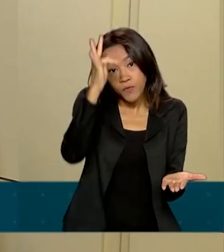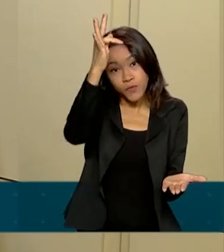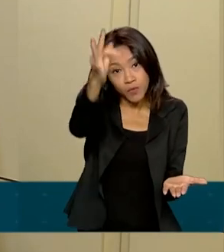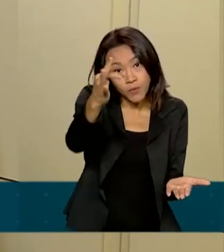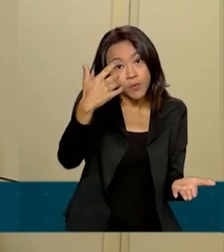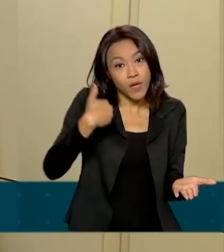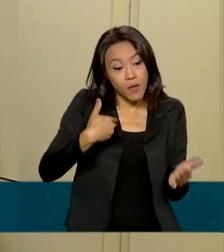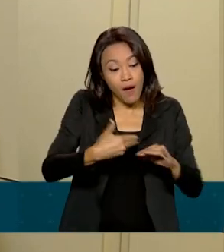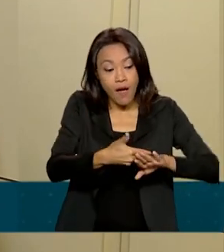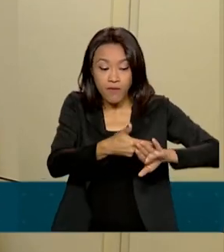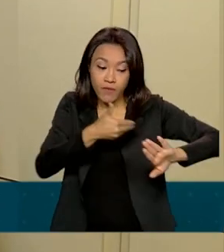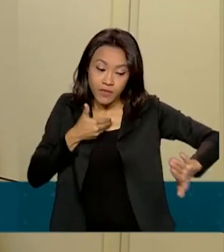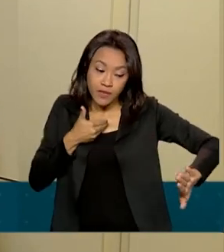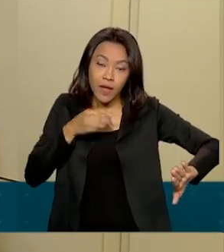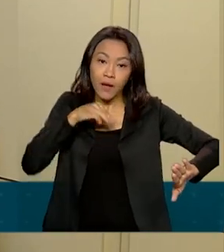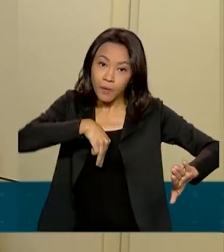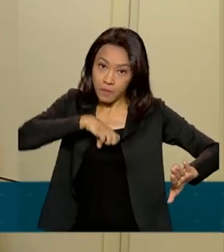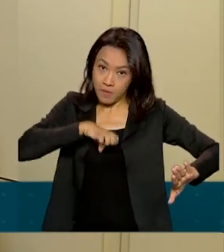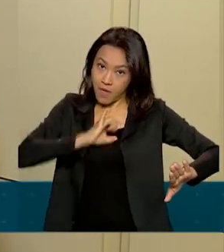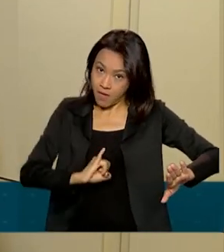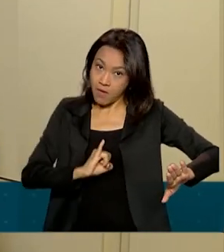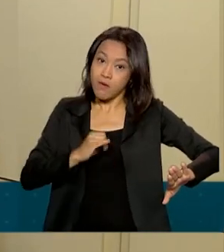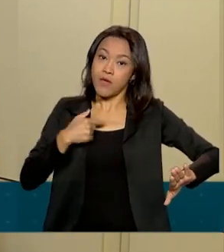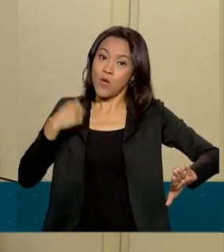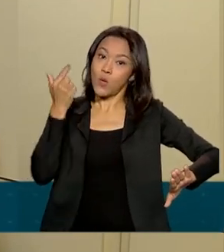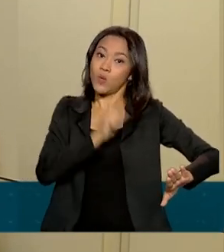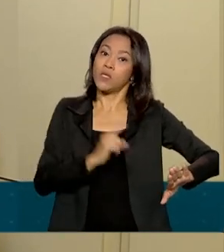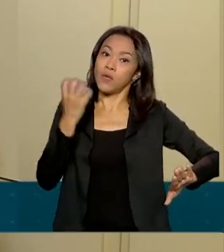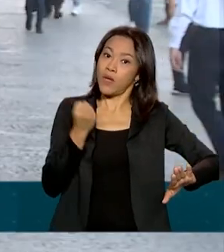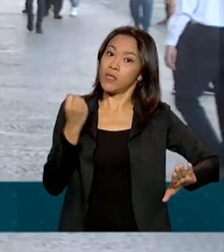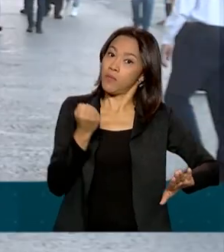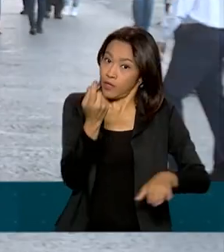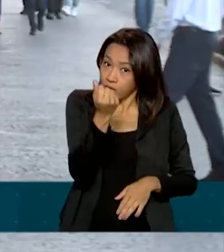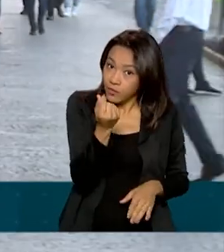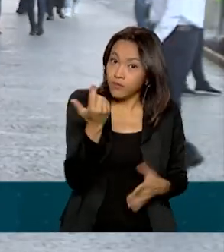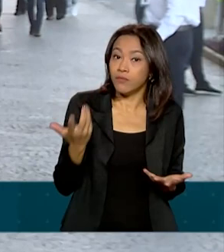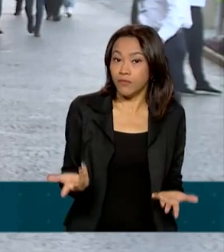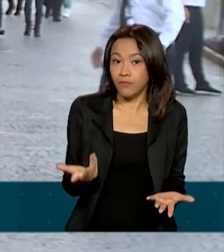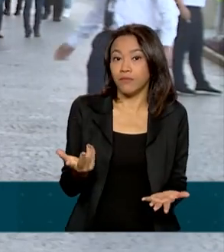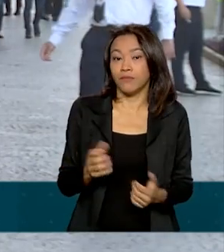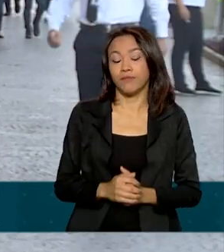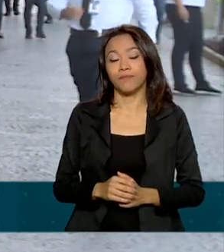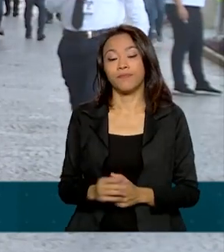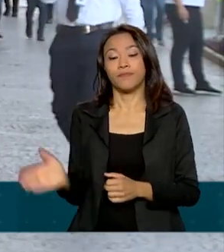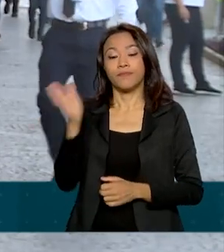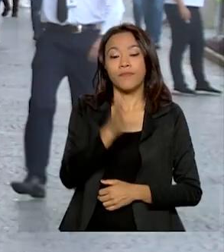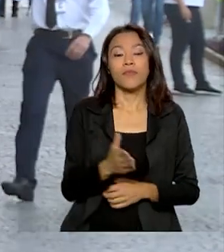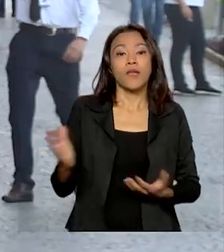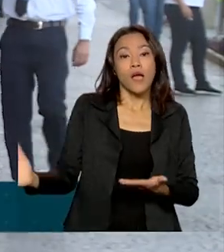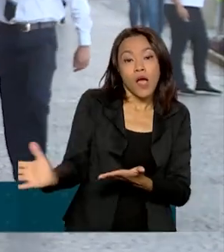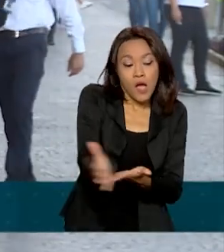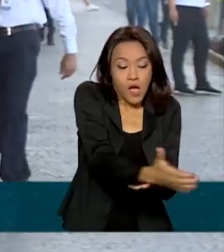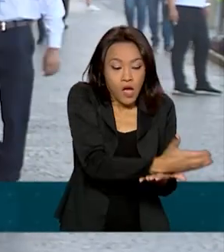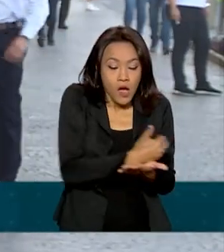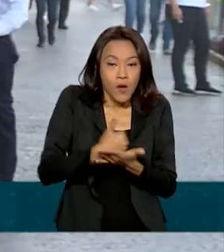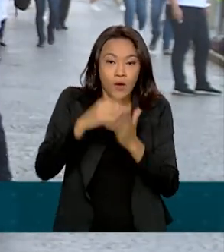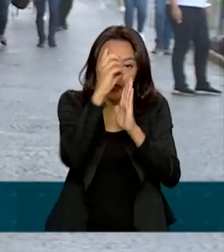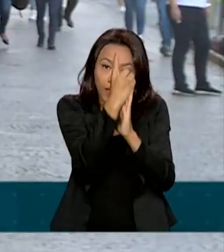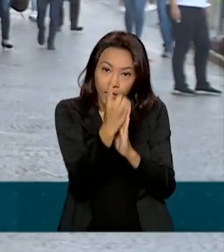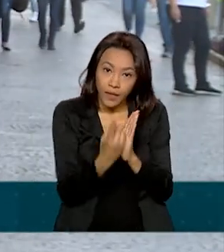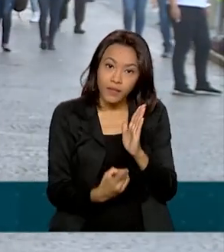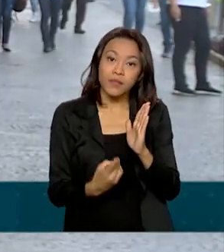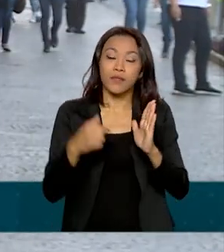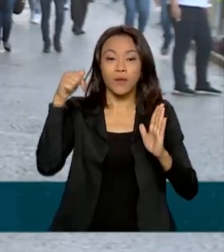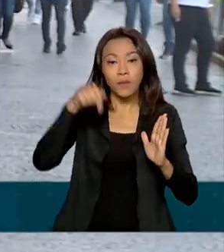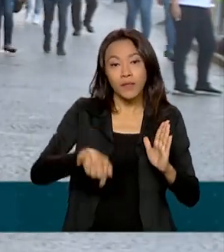ficar afastada, o MEI eu consigo receber também. O prazo para o recolhimento do imposto de renda pessoa física